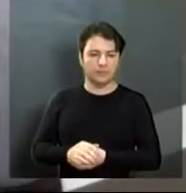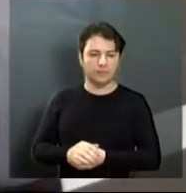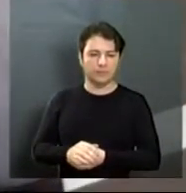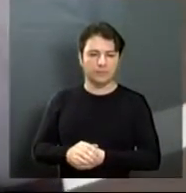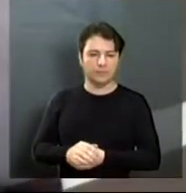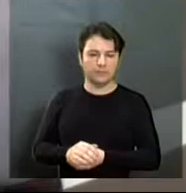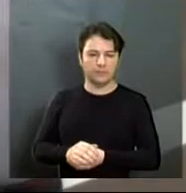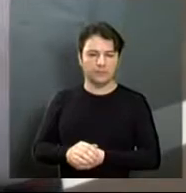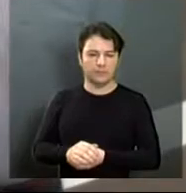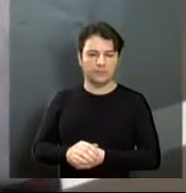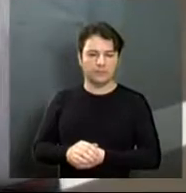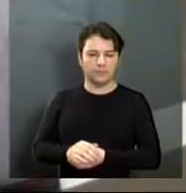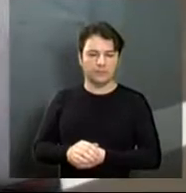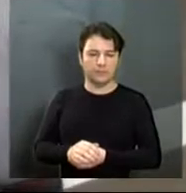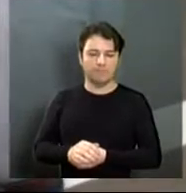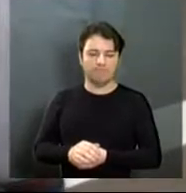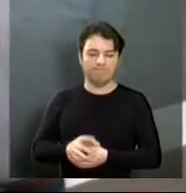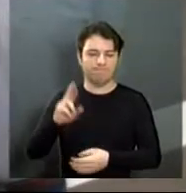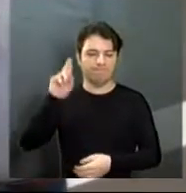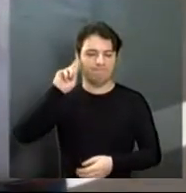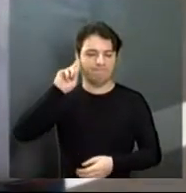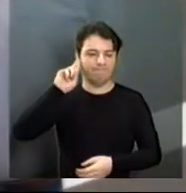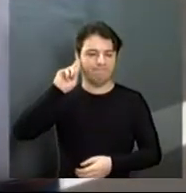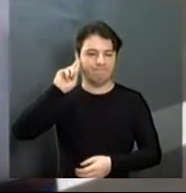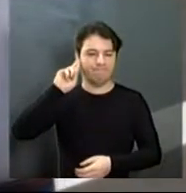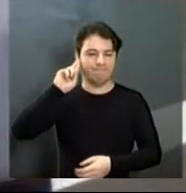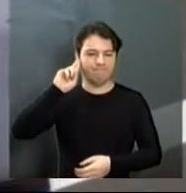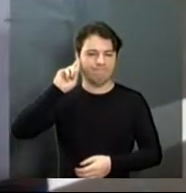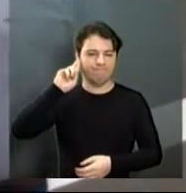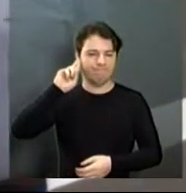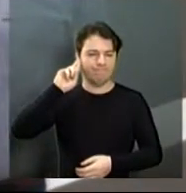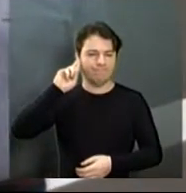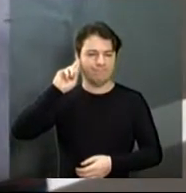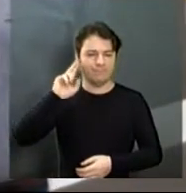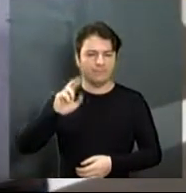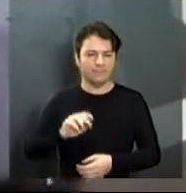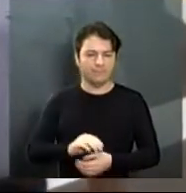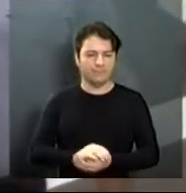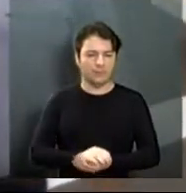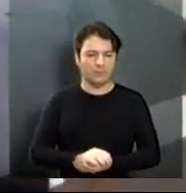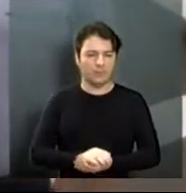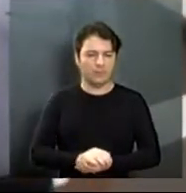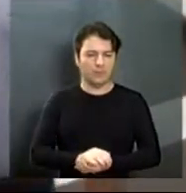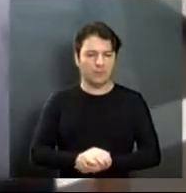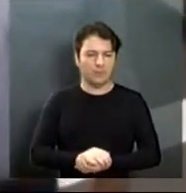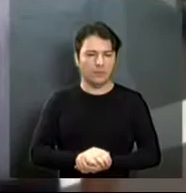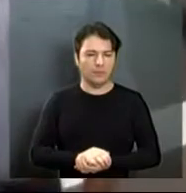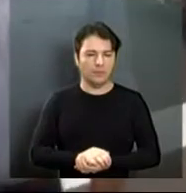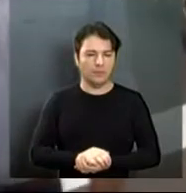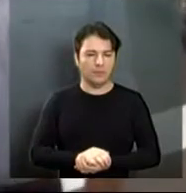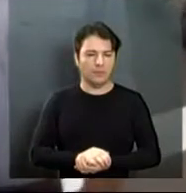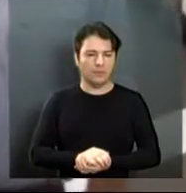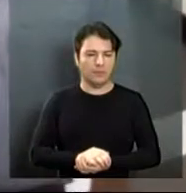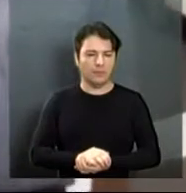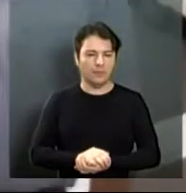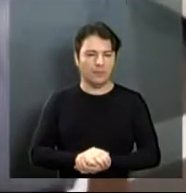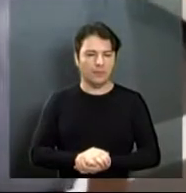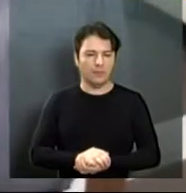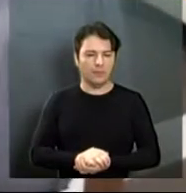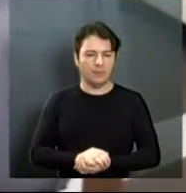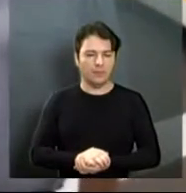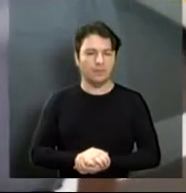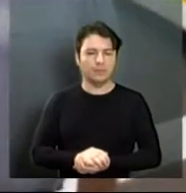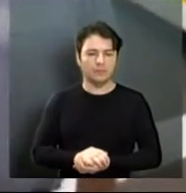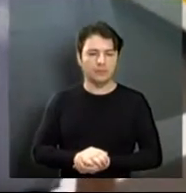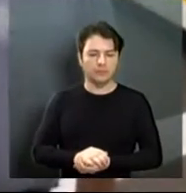passado, estive aqui com o coordenador de mobilidade urbana, o Nilson Carneiro, e lá pra cá a gente vem conversando, fazendo as melhorias aqui